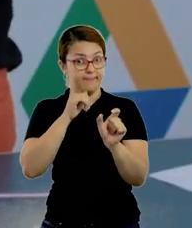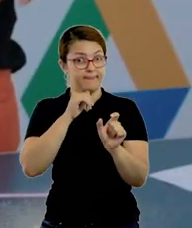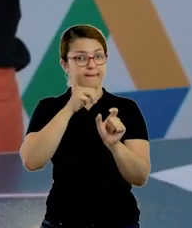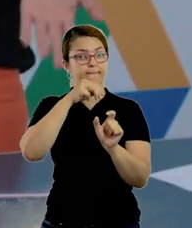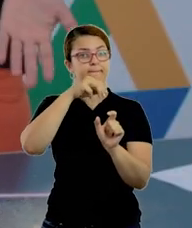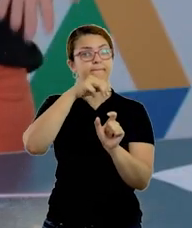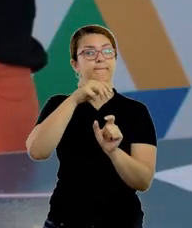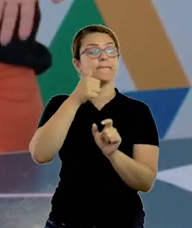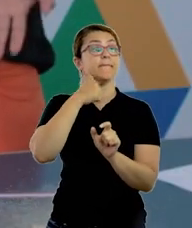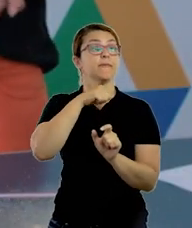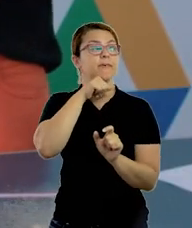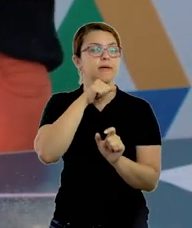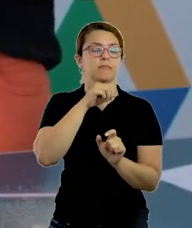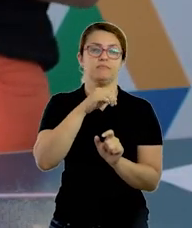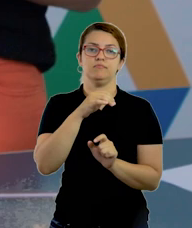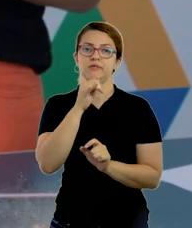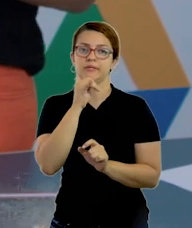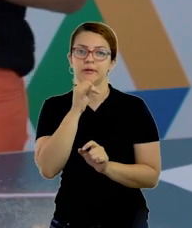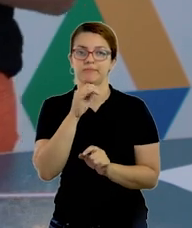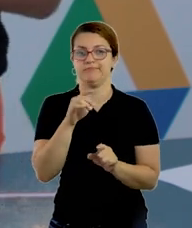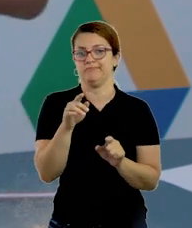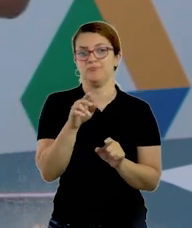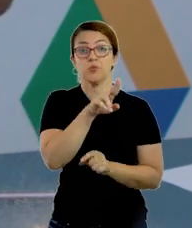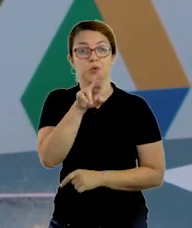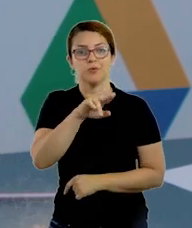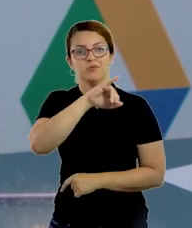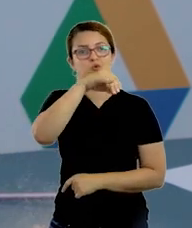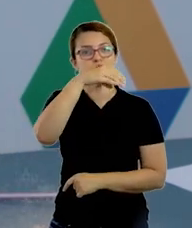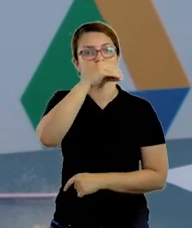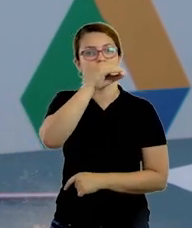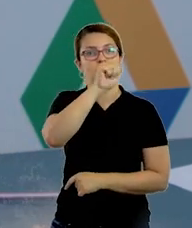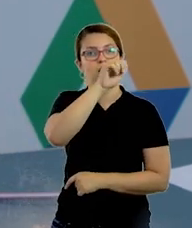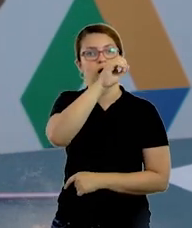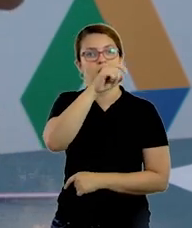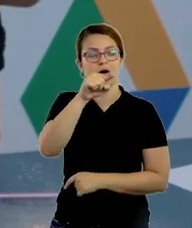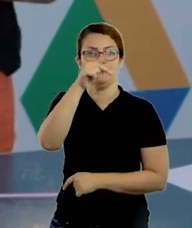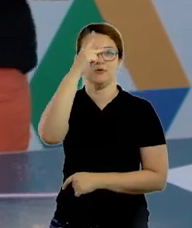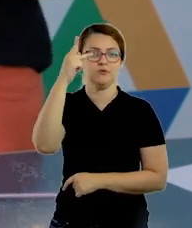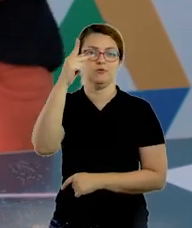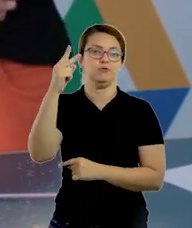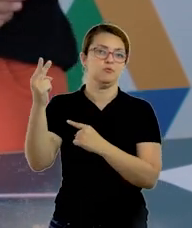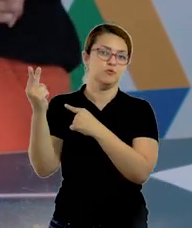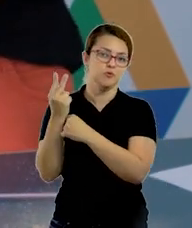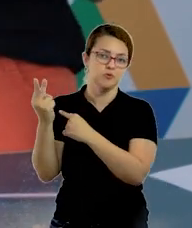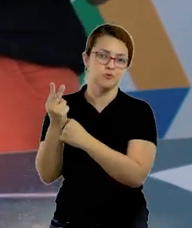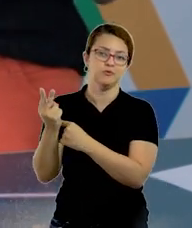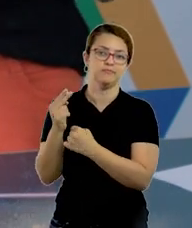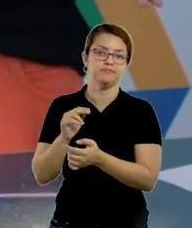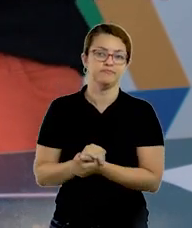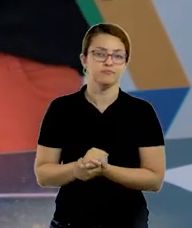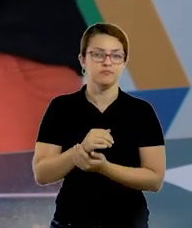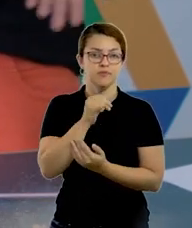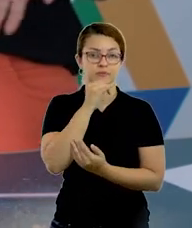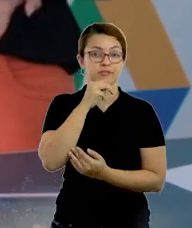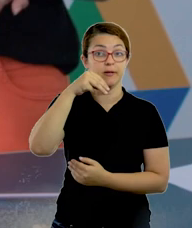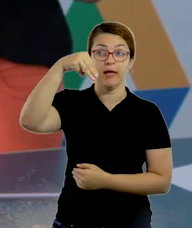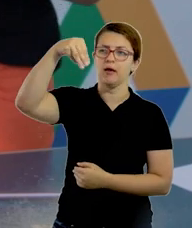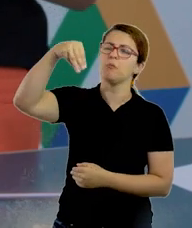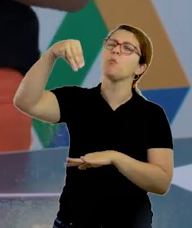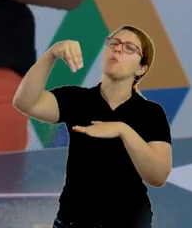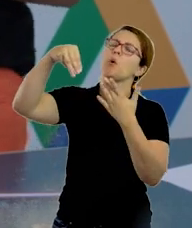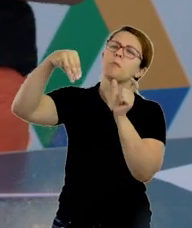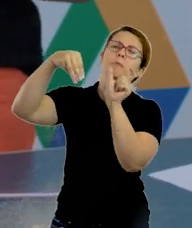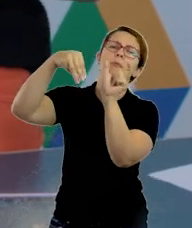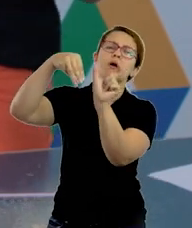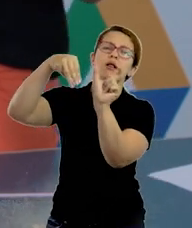o nome da pessoa que cuida aí de você, tá bom? Então, por exemplo, para a palavra mamãe, lá para a letrinha M, qual é a palavra que eu posso pensar